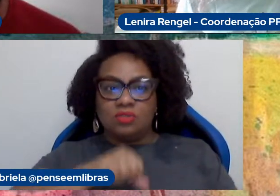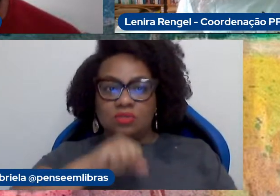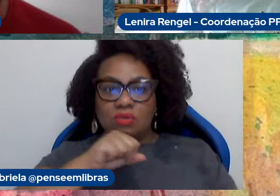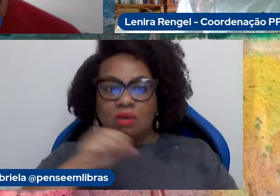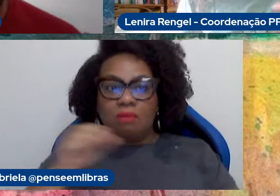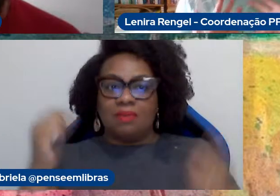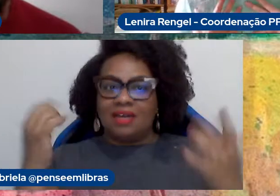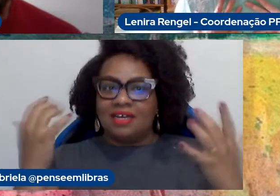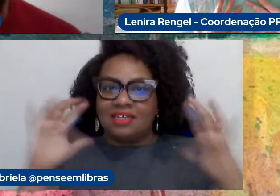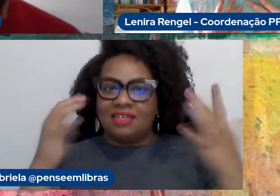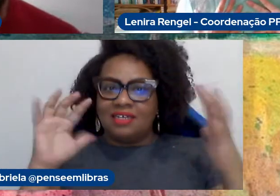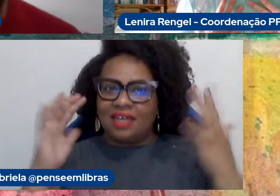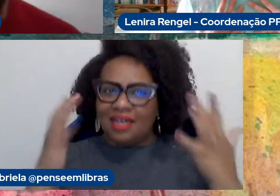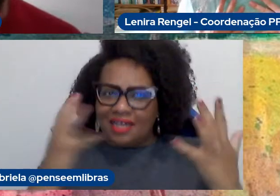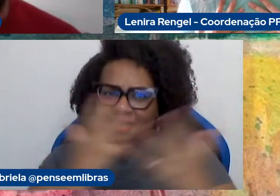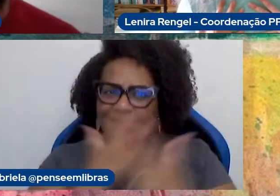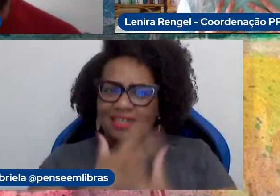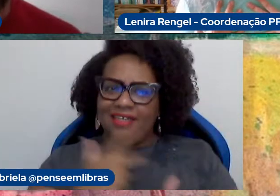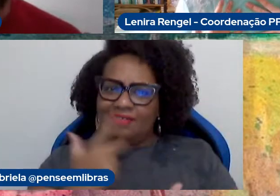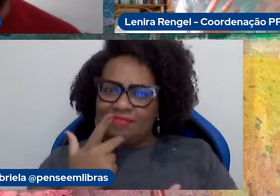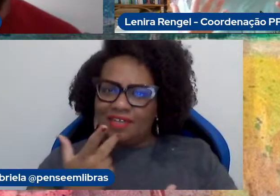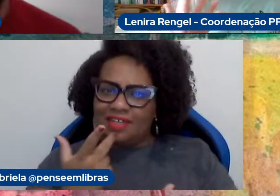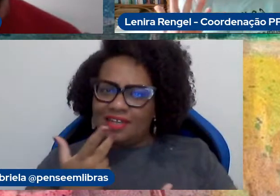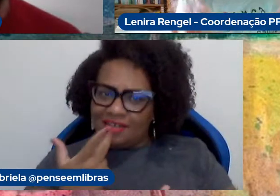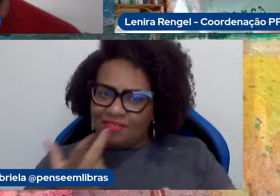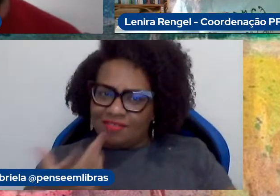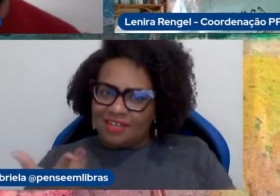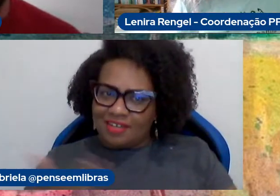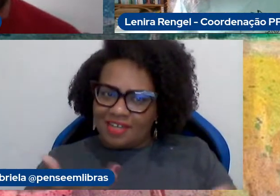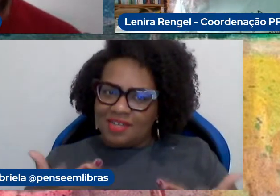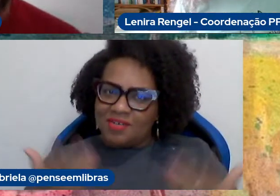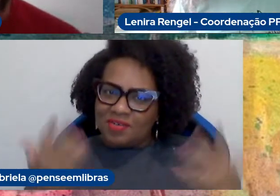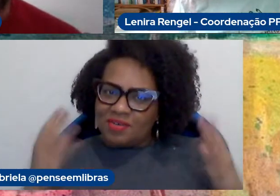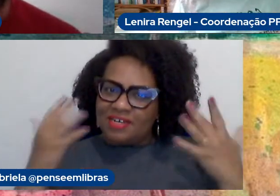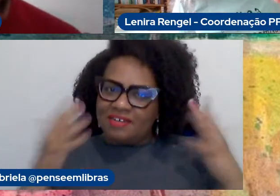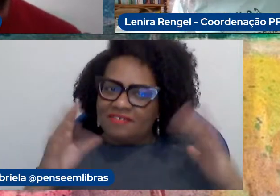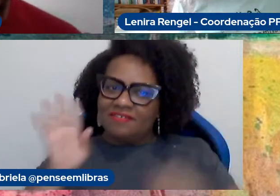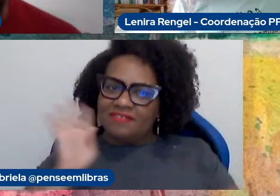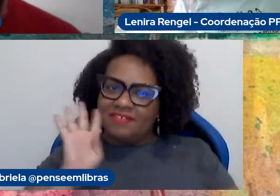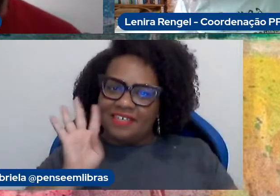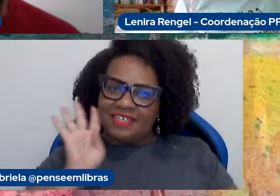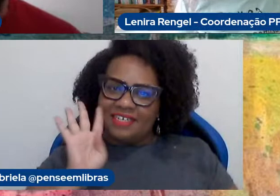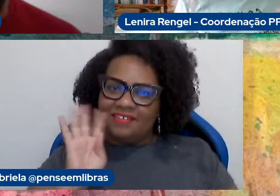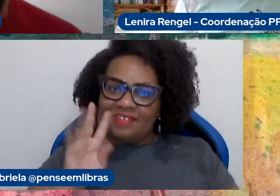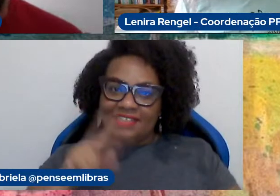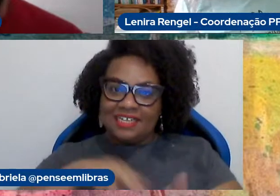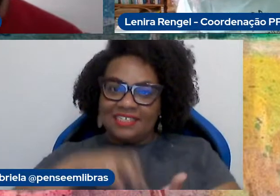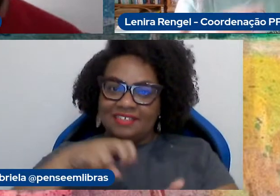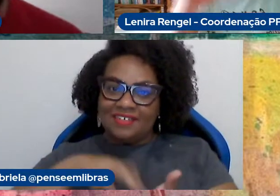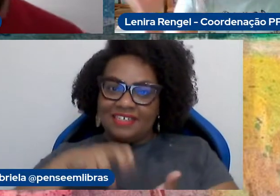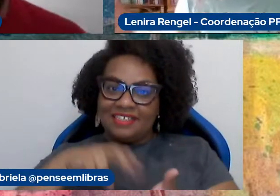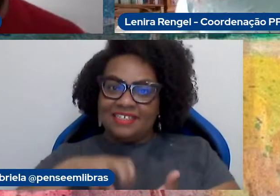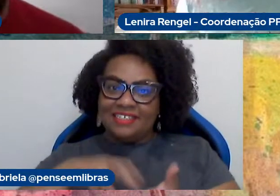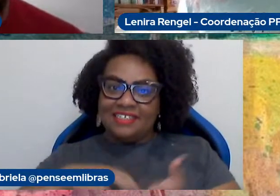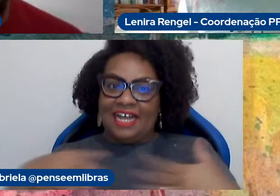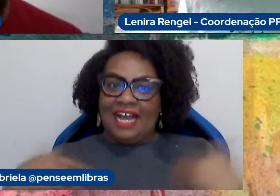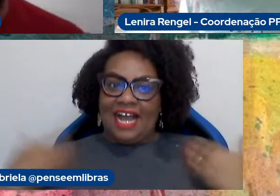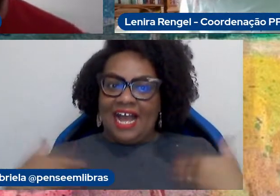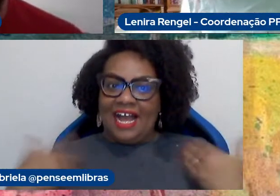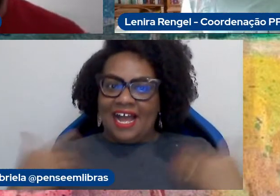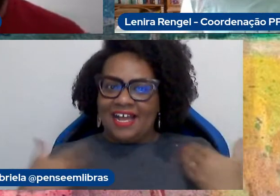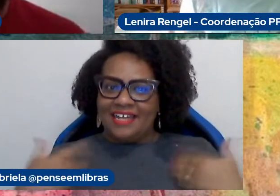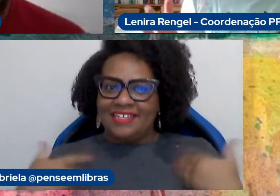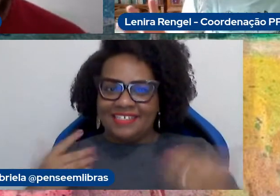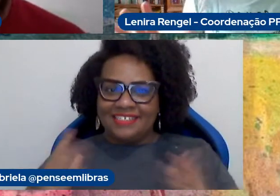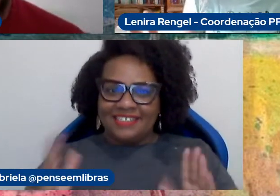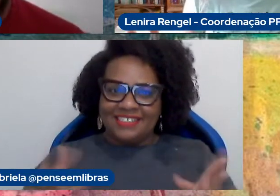mencionar lá no começo e me permito mencioná-la agora, tá? Que bacana. Ela deve estar contente com o filho dela agora, já sei, acho que